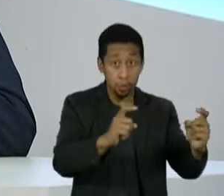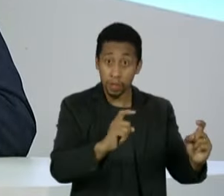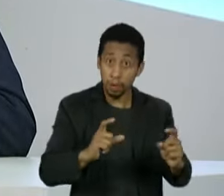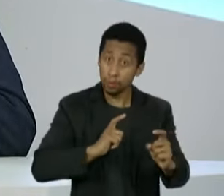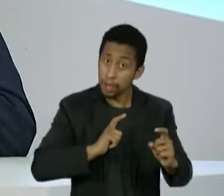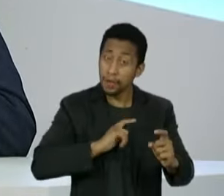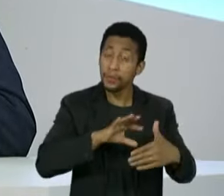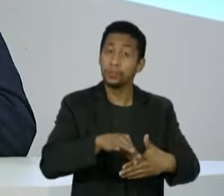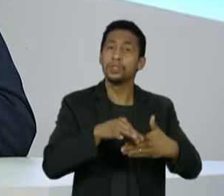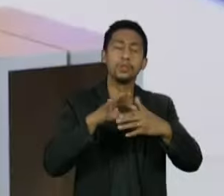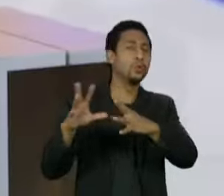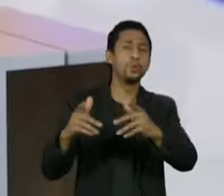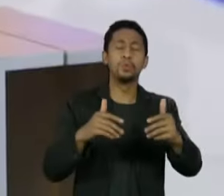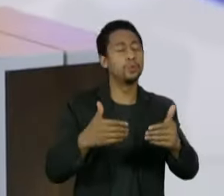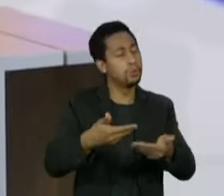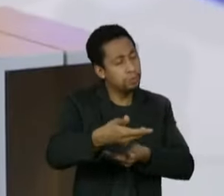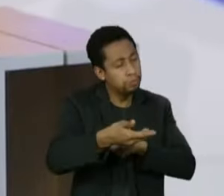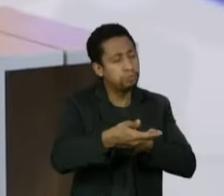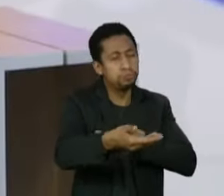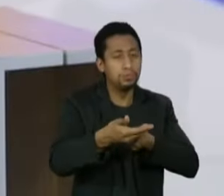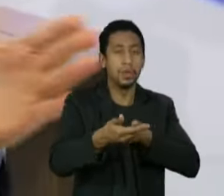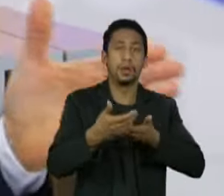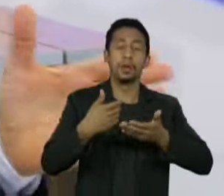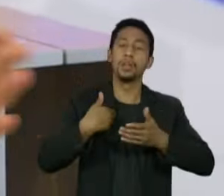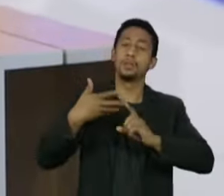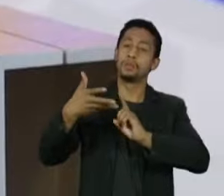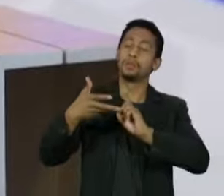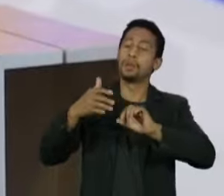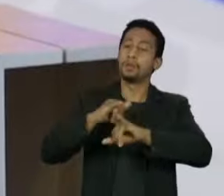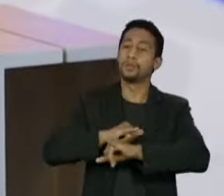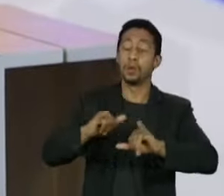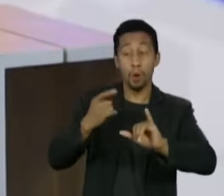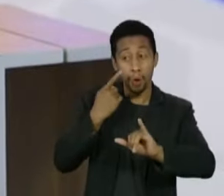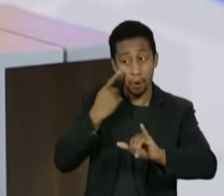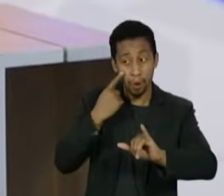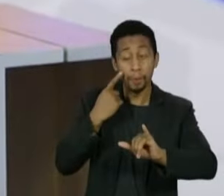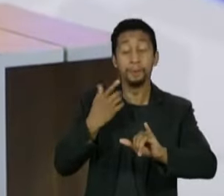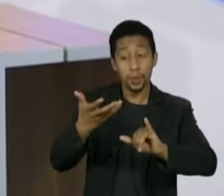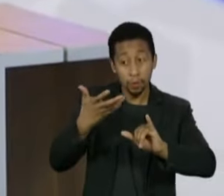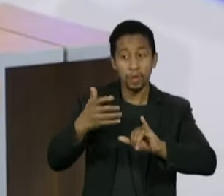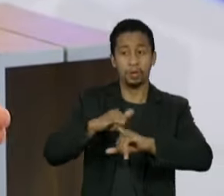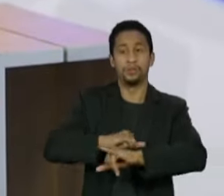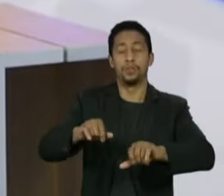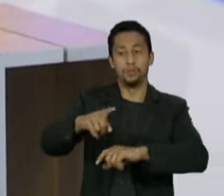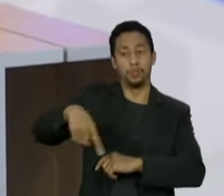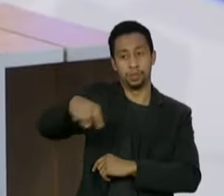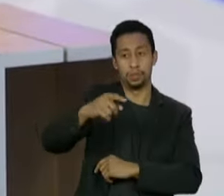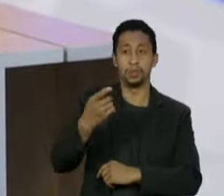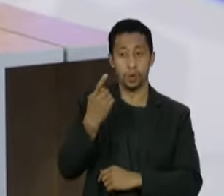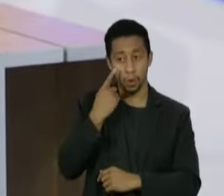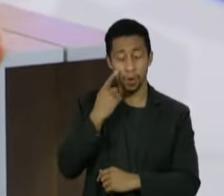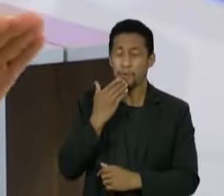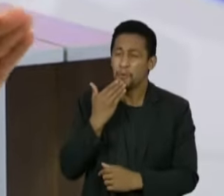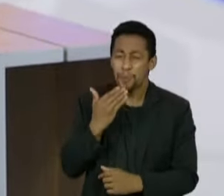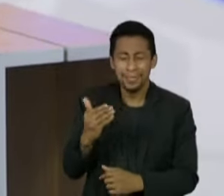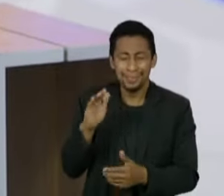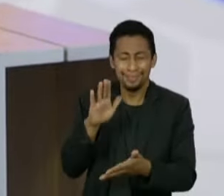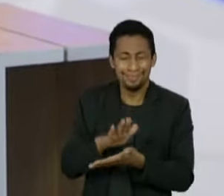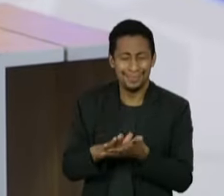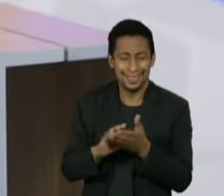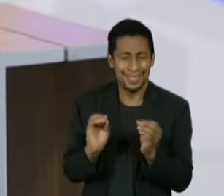olha, eu quero fazer uma provocação com vocês. Vamos pegar, eu não vou pedir nada